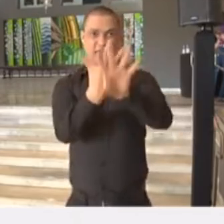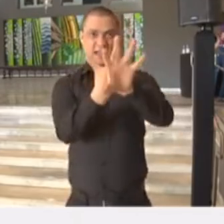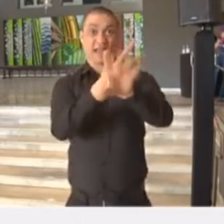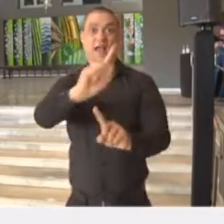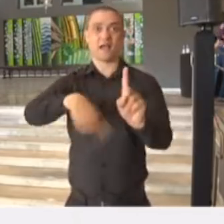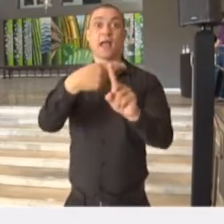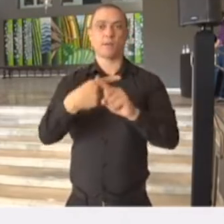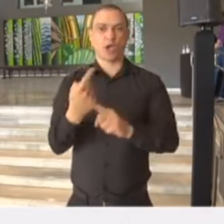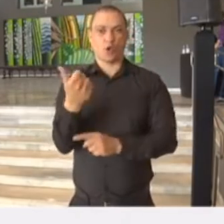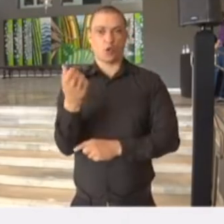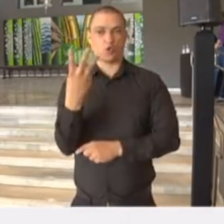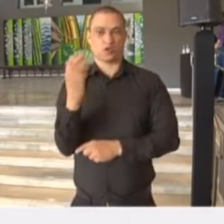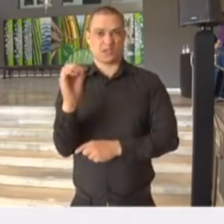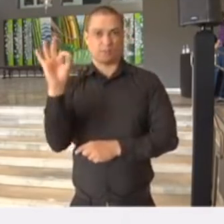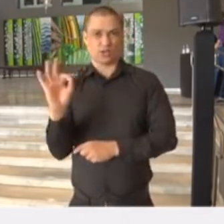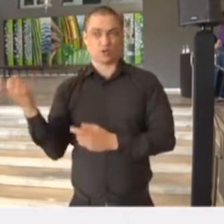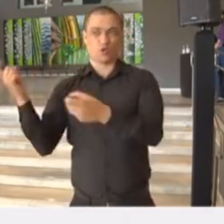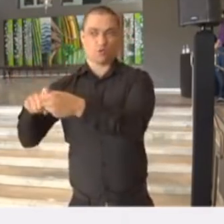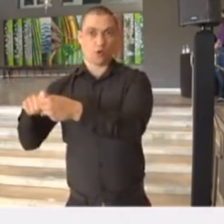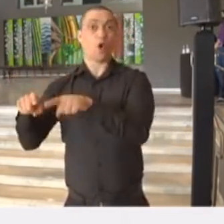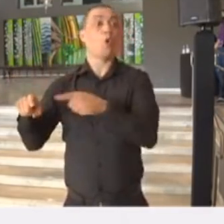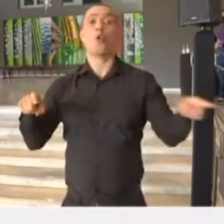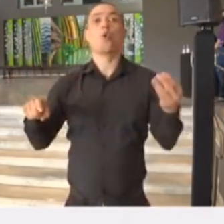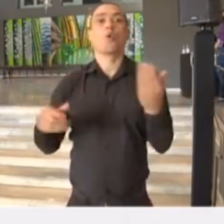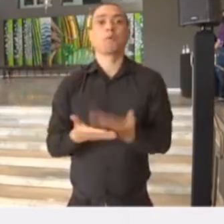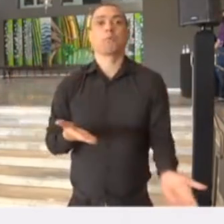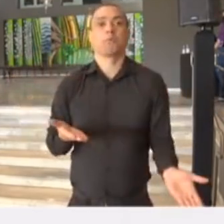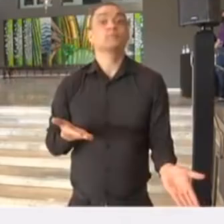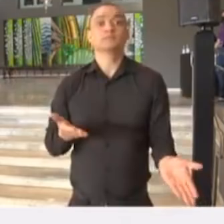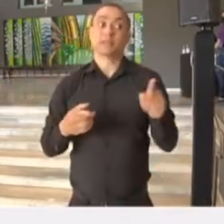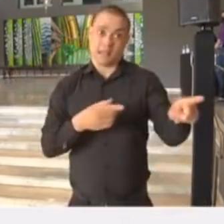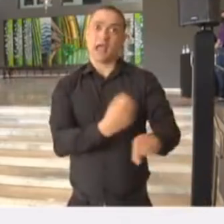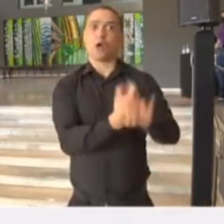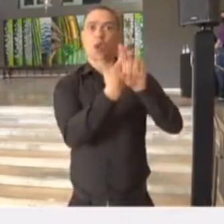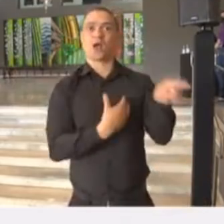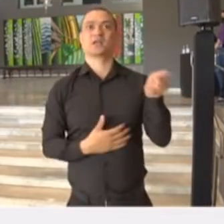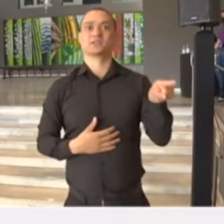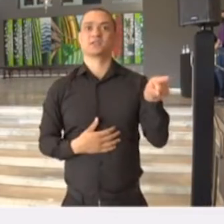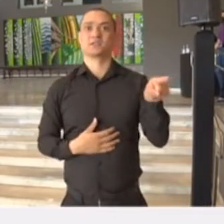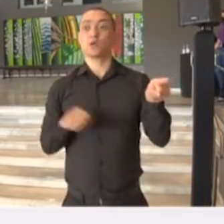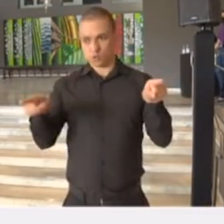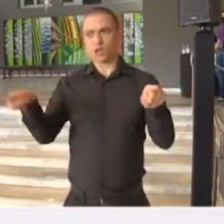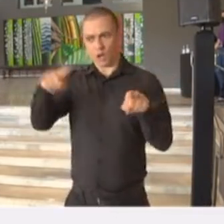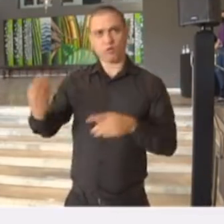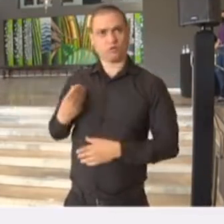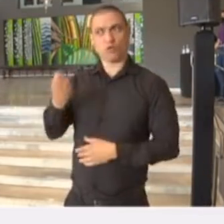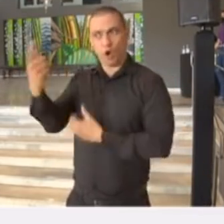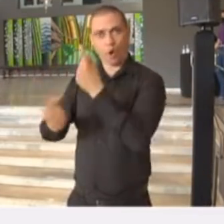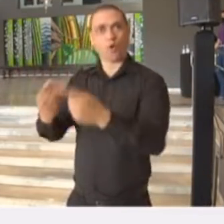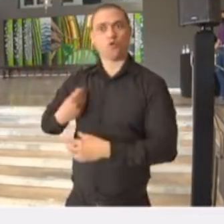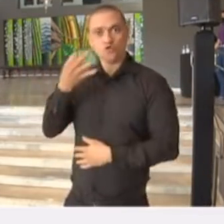porque se volta uma parte, a metodologia de acompanhamento dos alunos deve ser para todos. a parte presencial